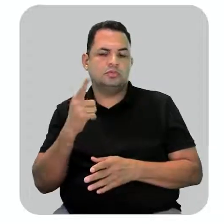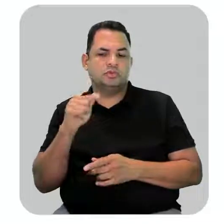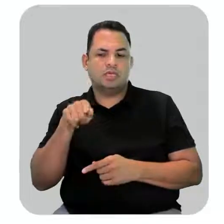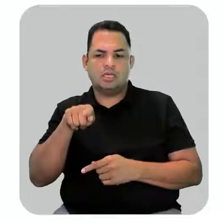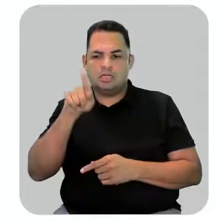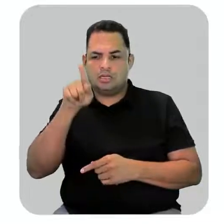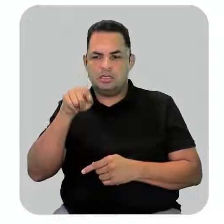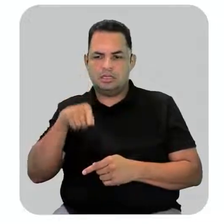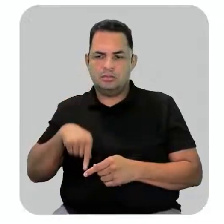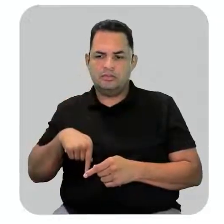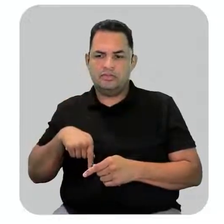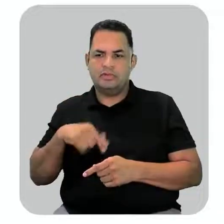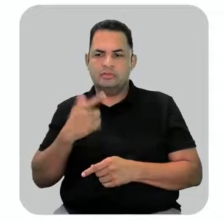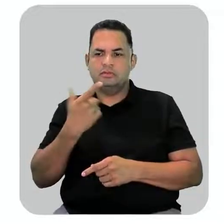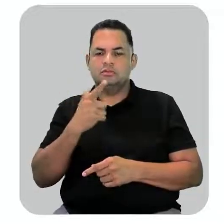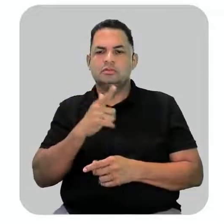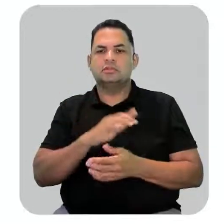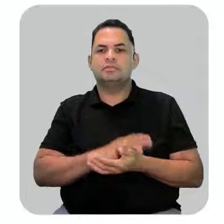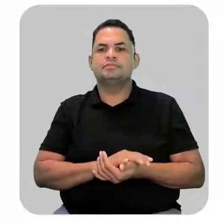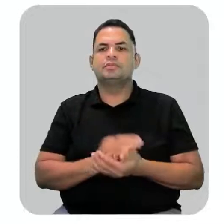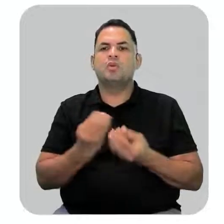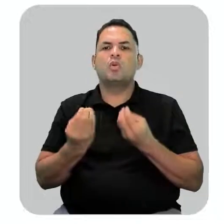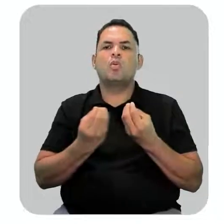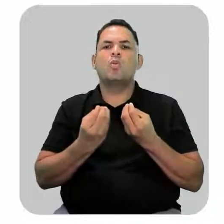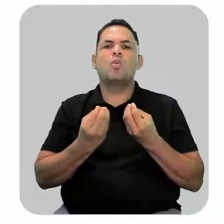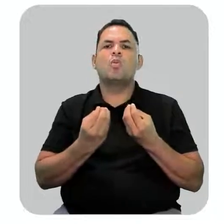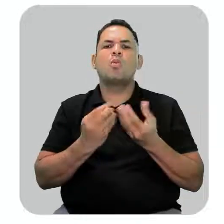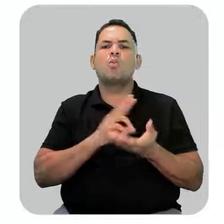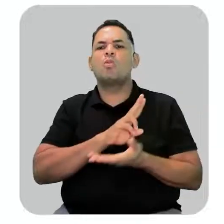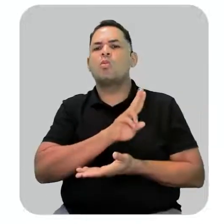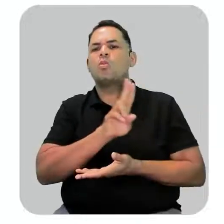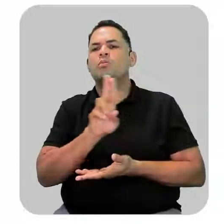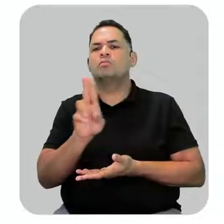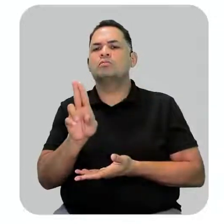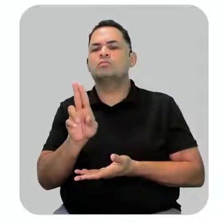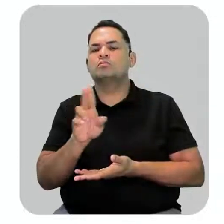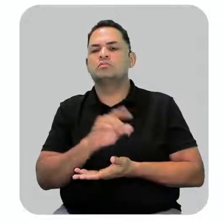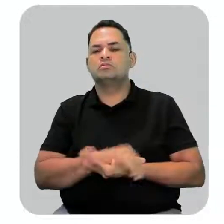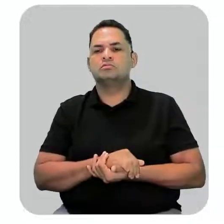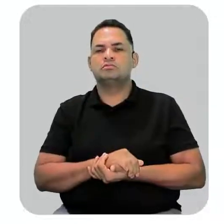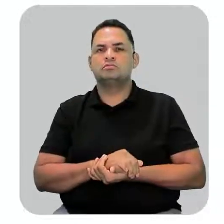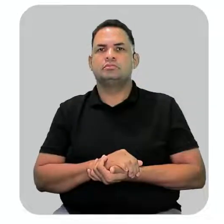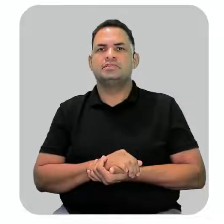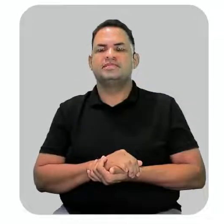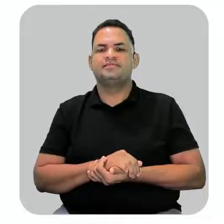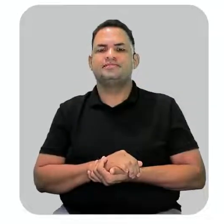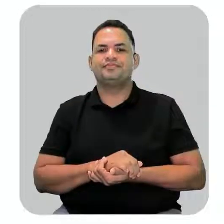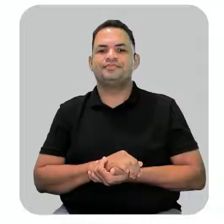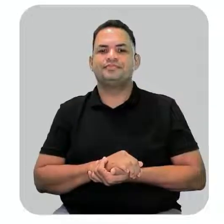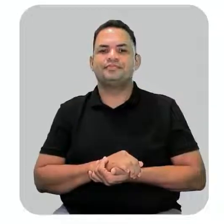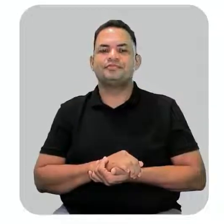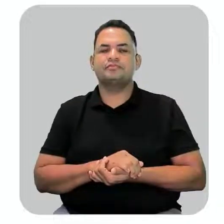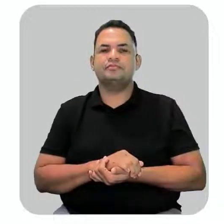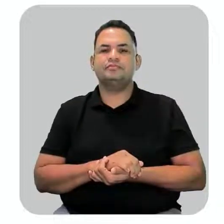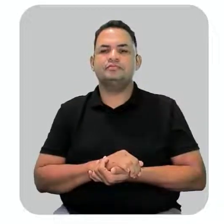ramificada? Como são denominadas? Então, aqui, nessa questão ele quer saber